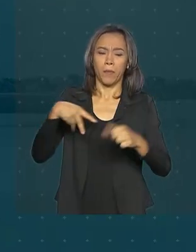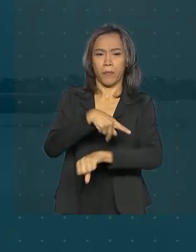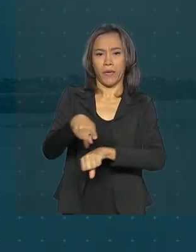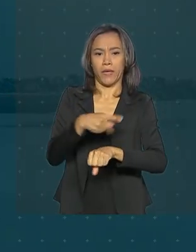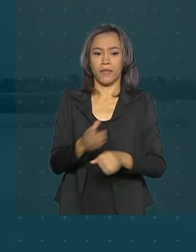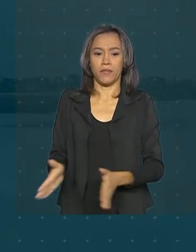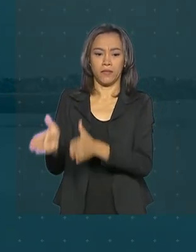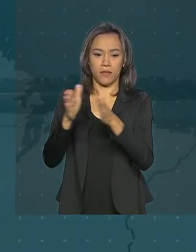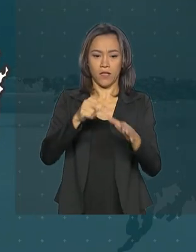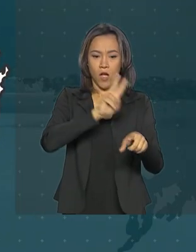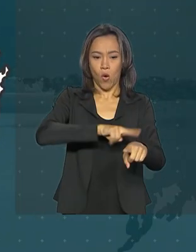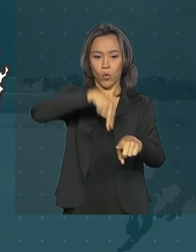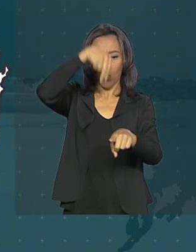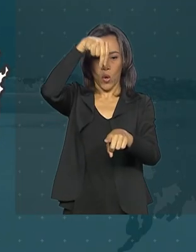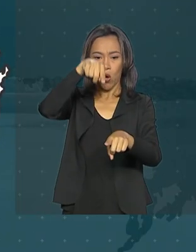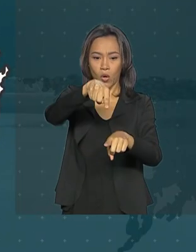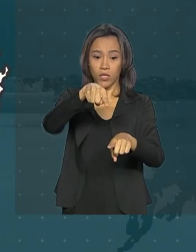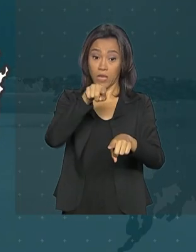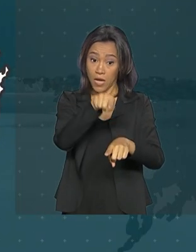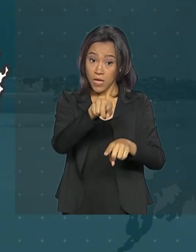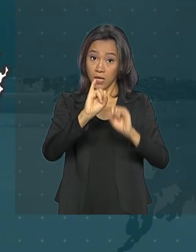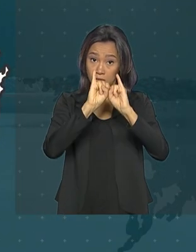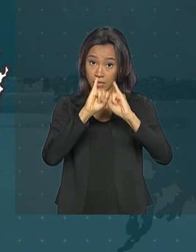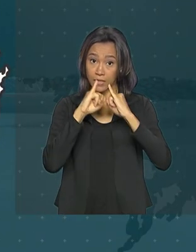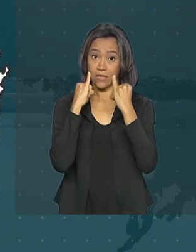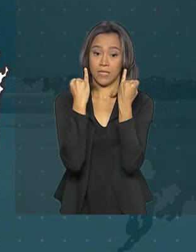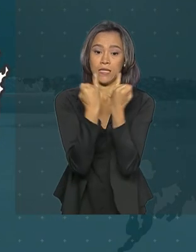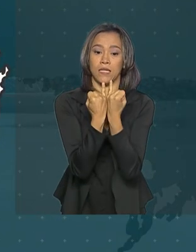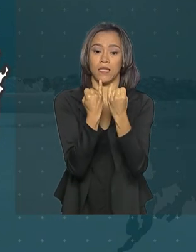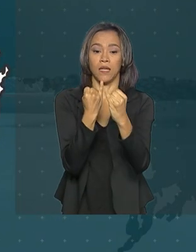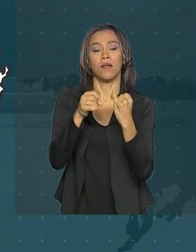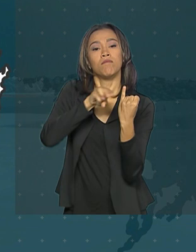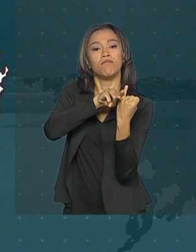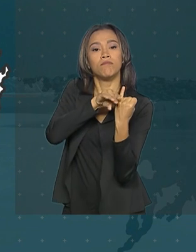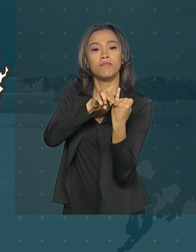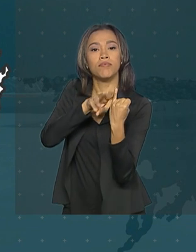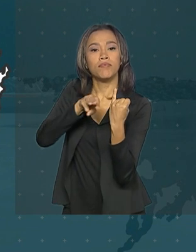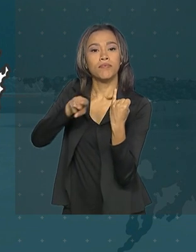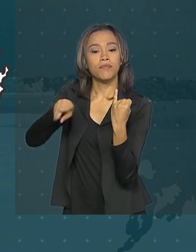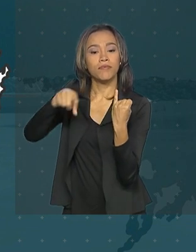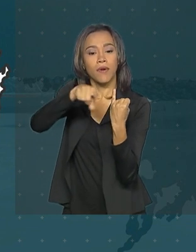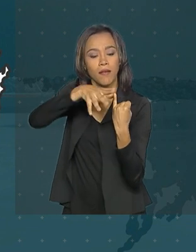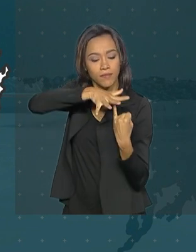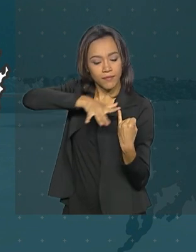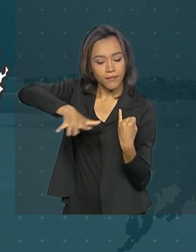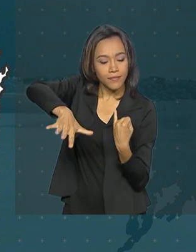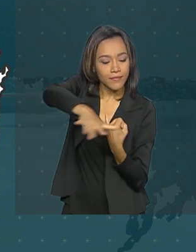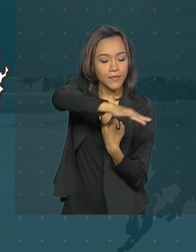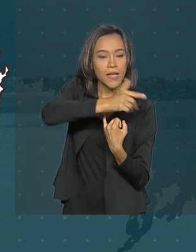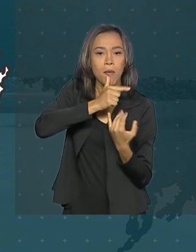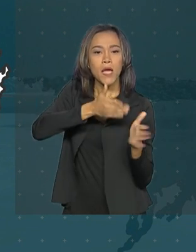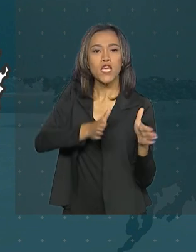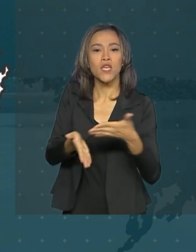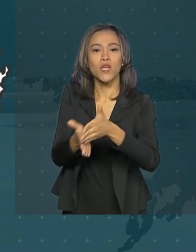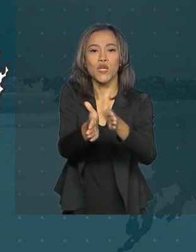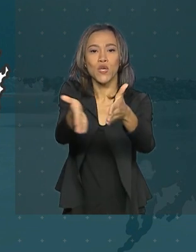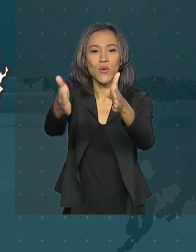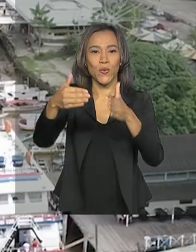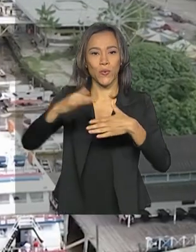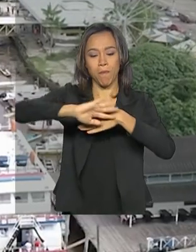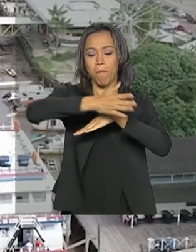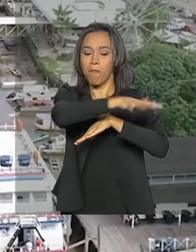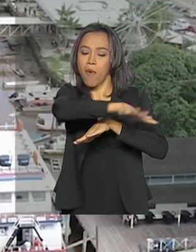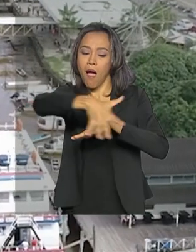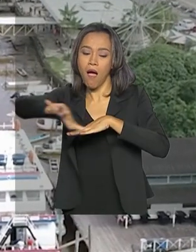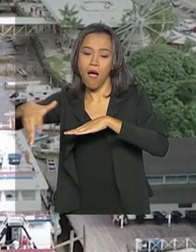Localizada ao norte do estado do Pará, a ilha do Marajó é a maior ilha cercada por rio e mar em todo o mundo.